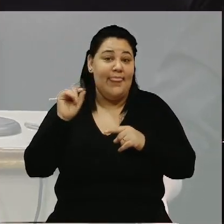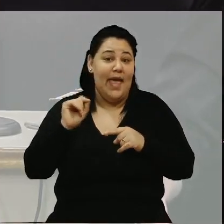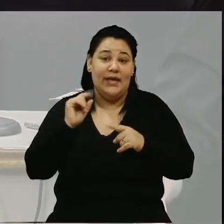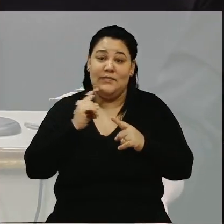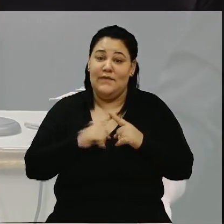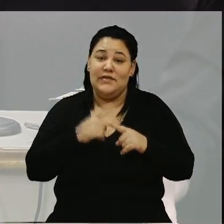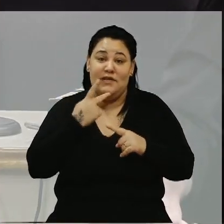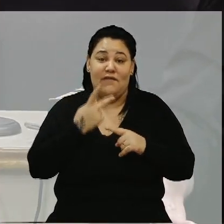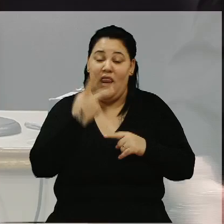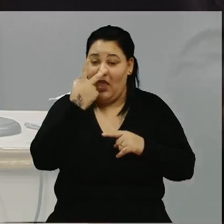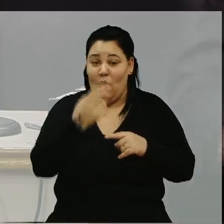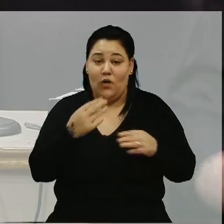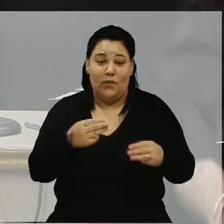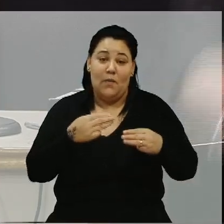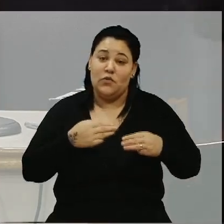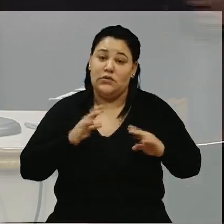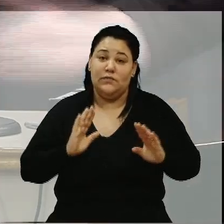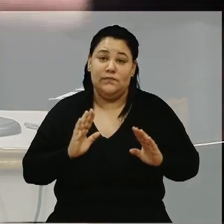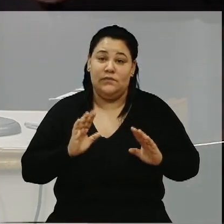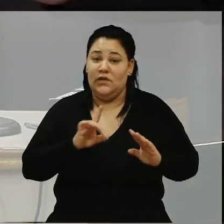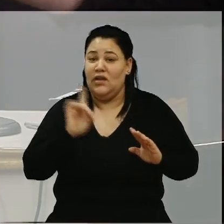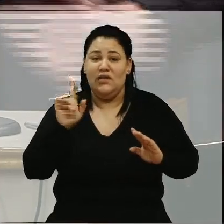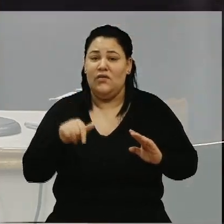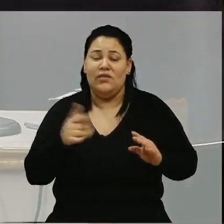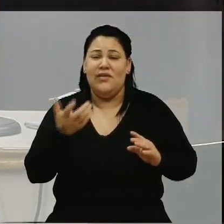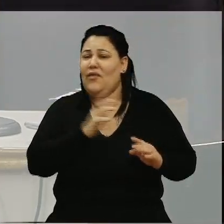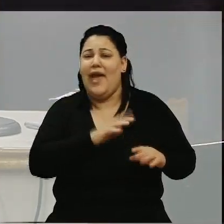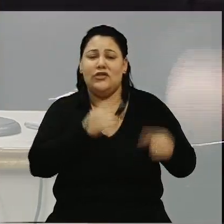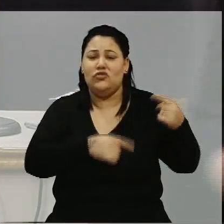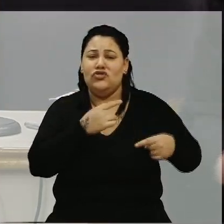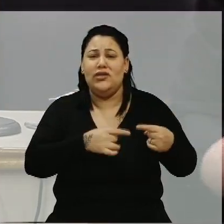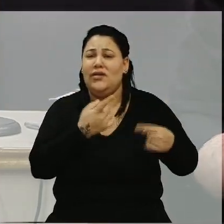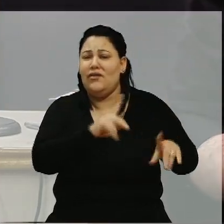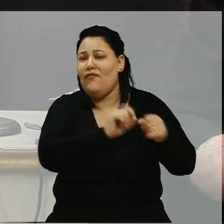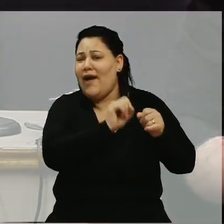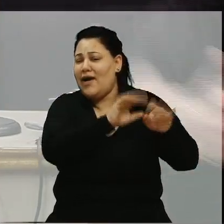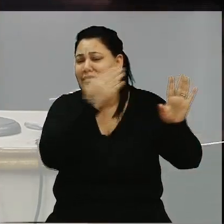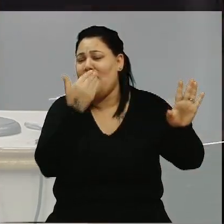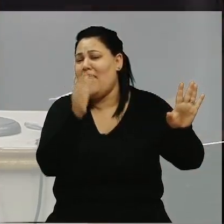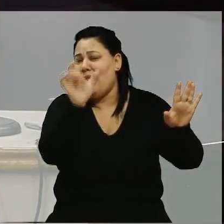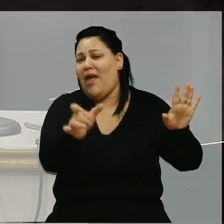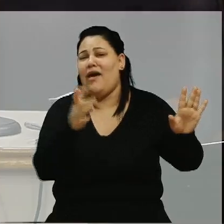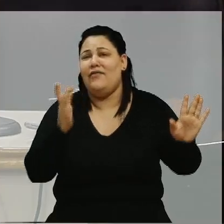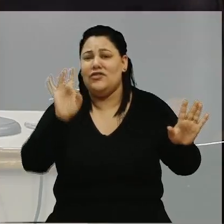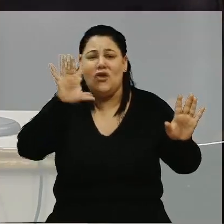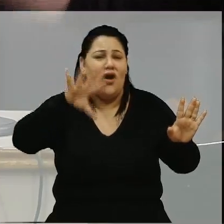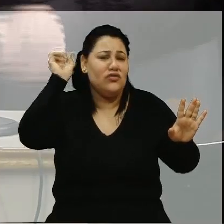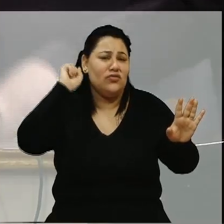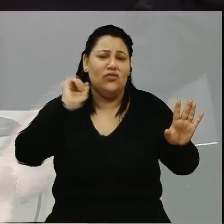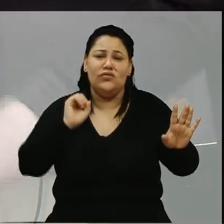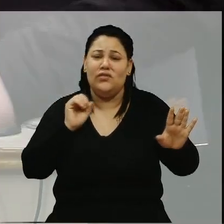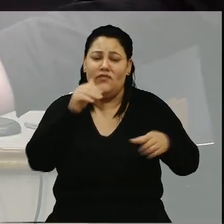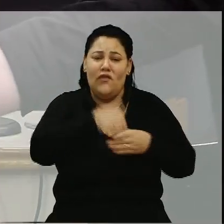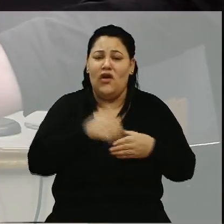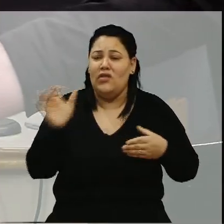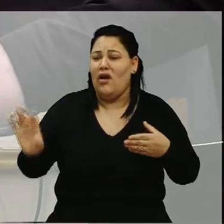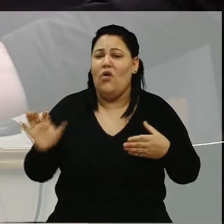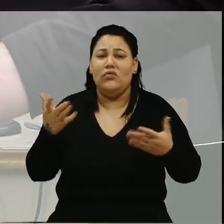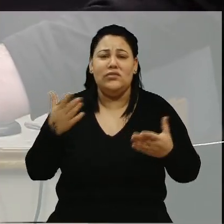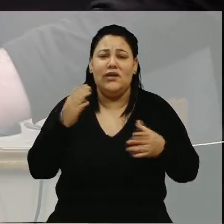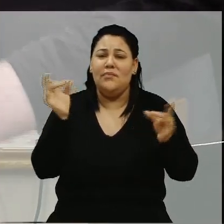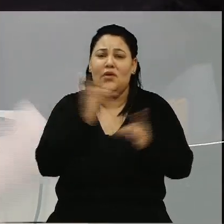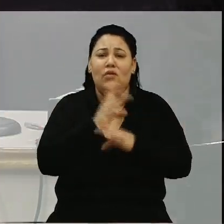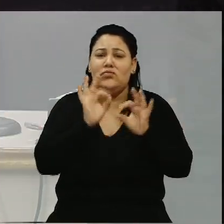numa moção. Então, não querem debater, não debatam. Não peçam a palavra. E só escutem e votem contra. Pronto.